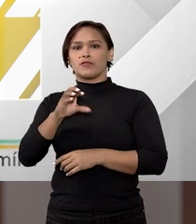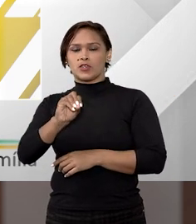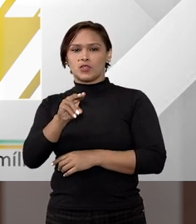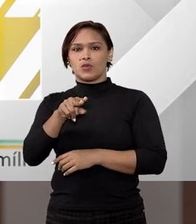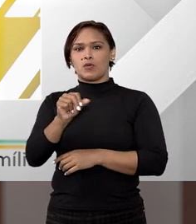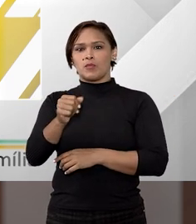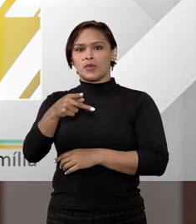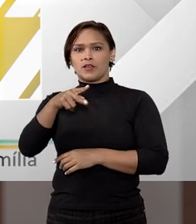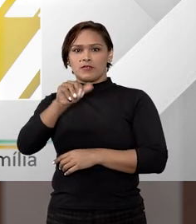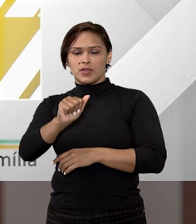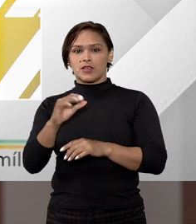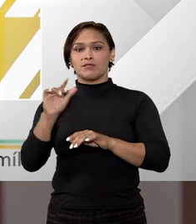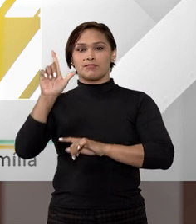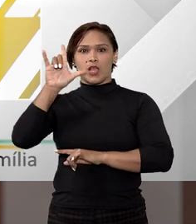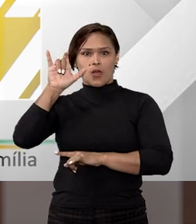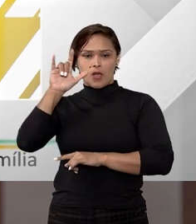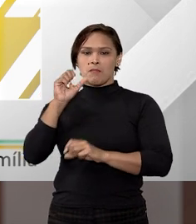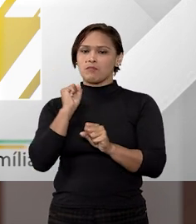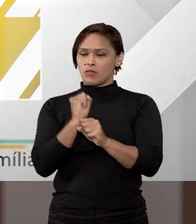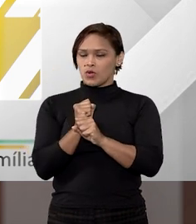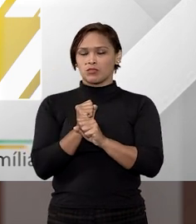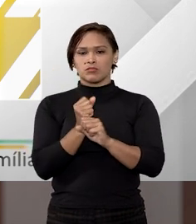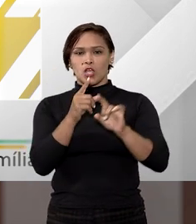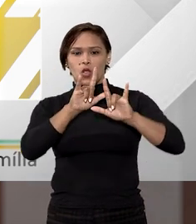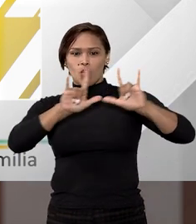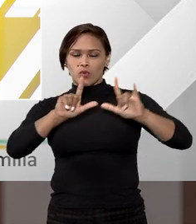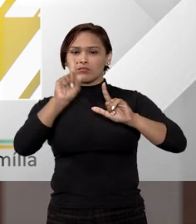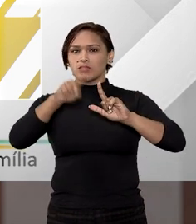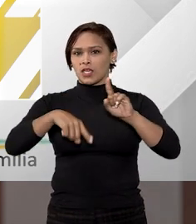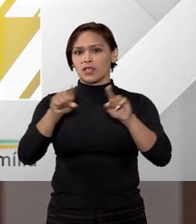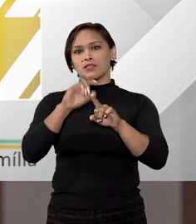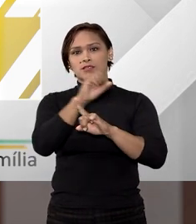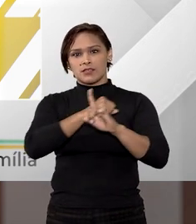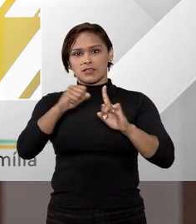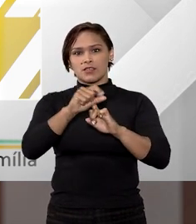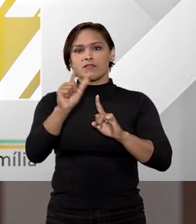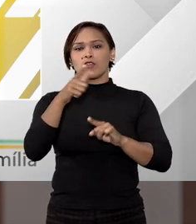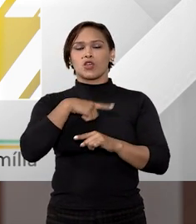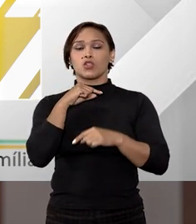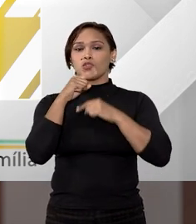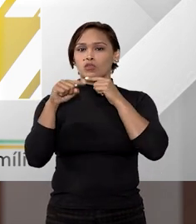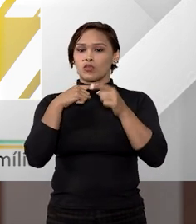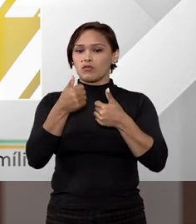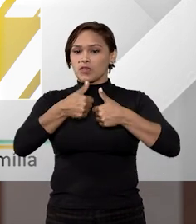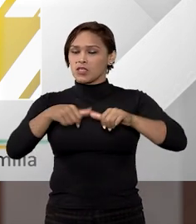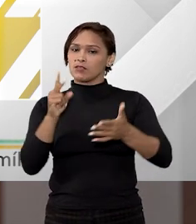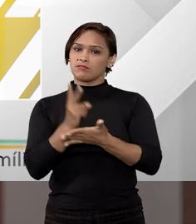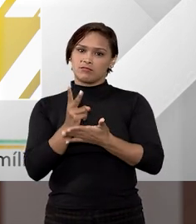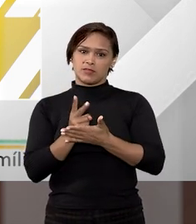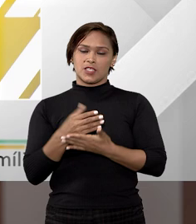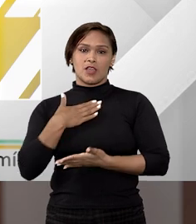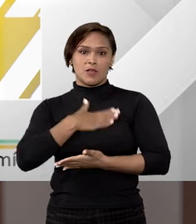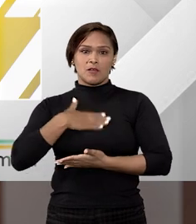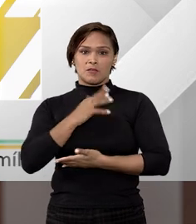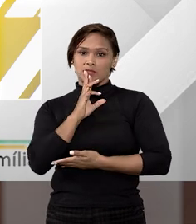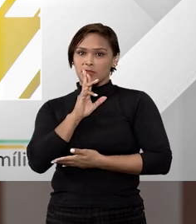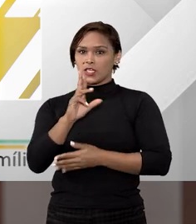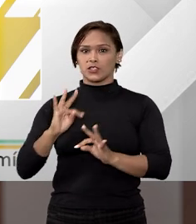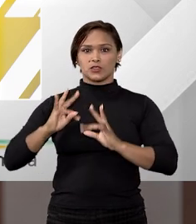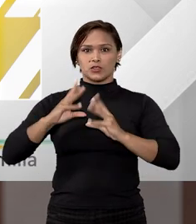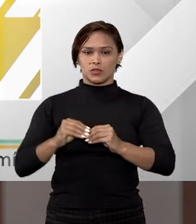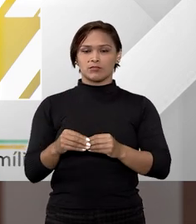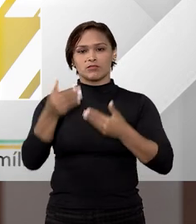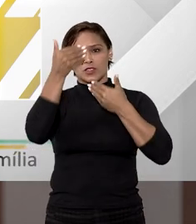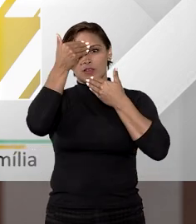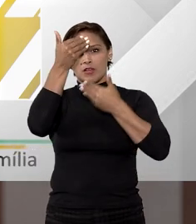Otoboni o Instagram, onde você pode encontrar conteúdo sobre direito civil e eventualmente tirar alguma dúvida que ficar aqui sobre o vídeo, vai ser um prazer atender a todo